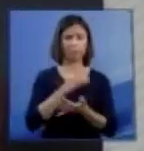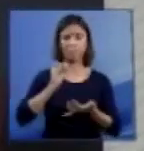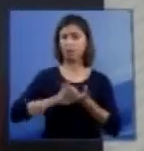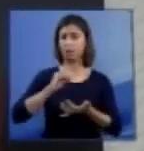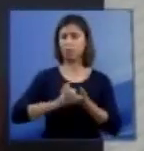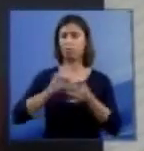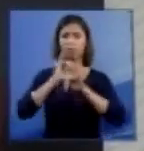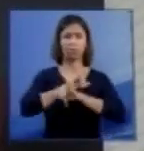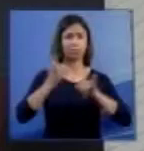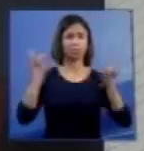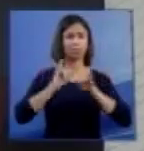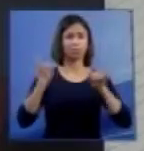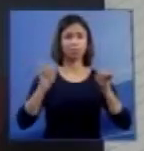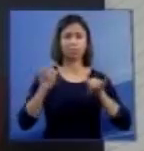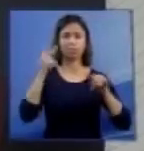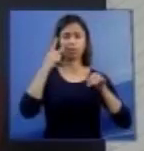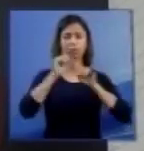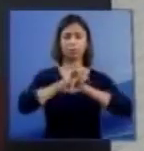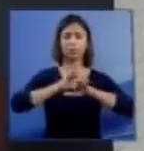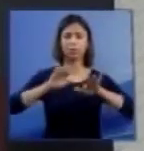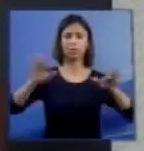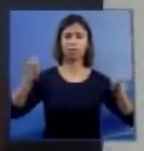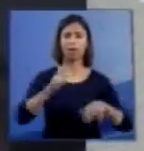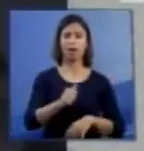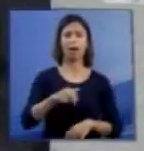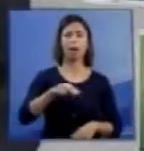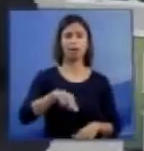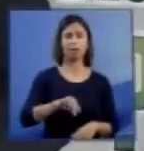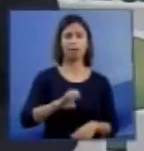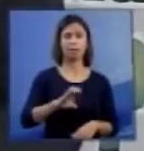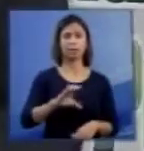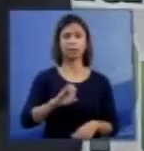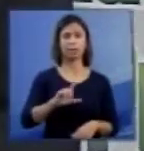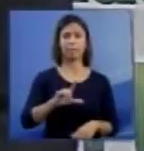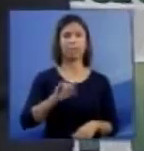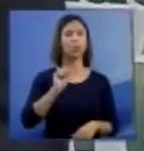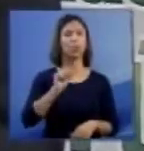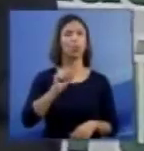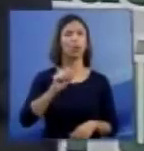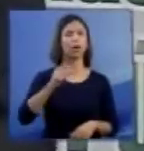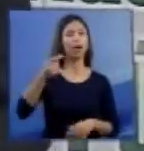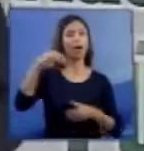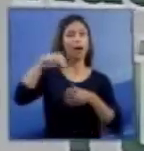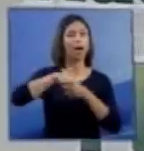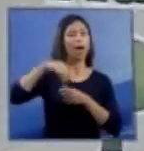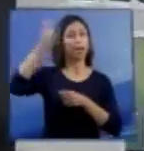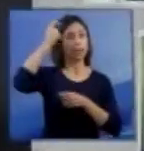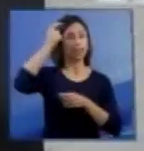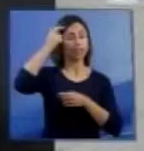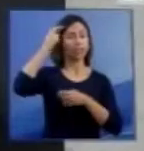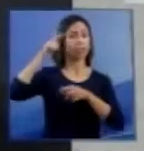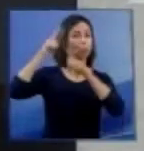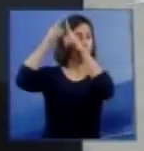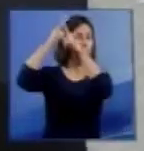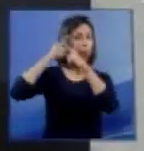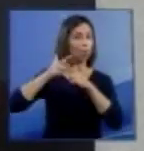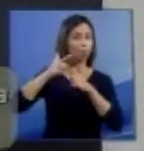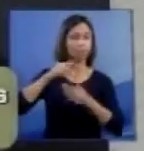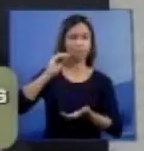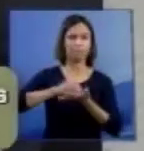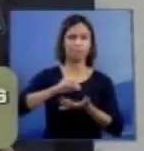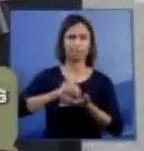faz prevalecer e difundir a ideia de que a anencefalia significa a ausência do encéfalo. Na realidade,